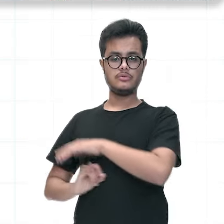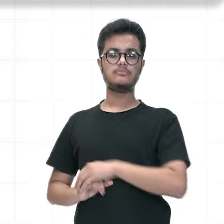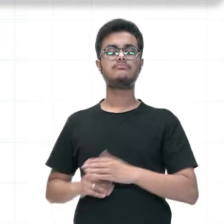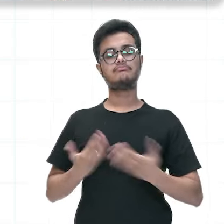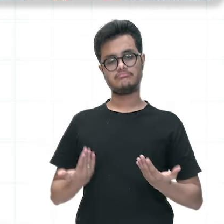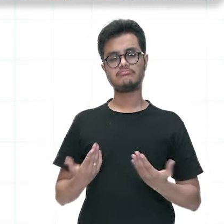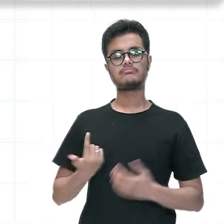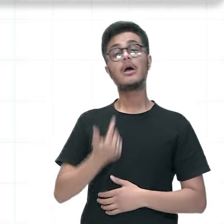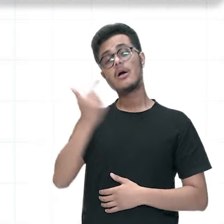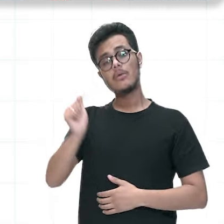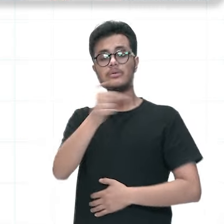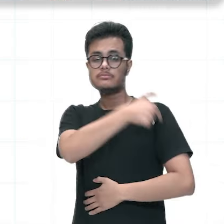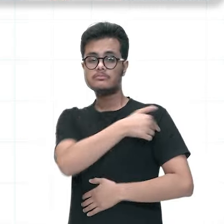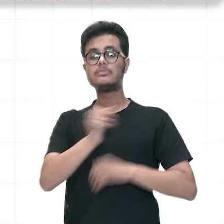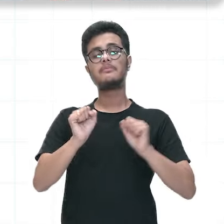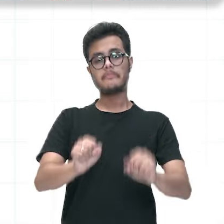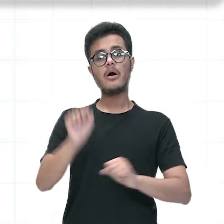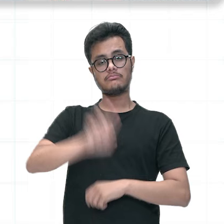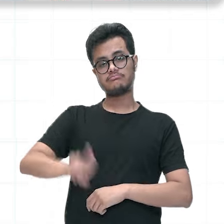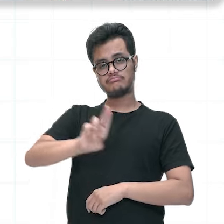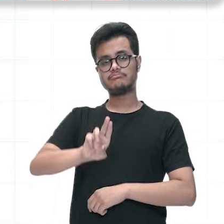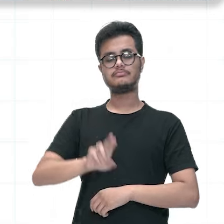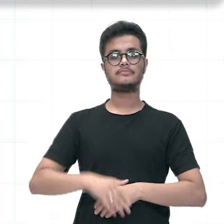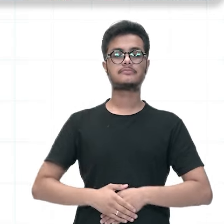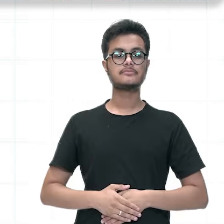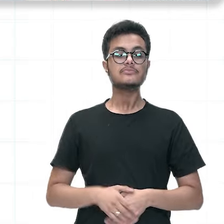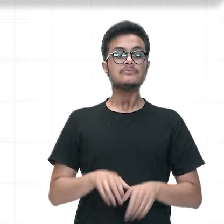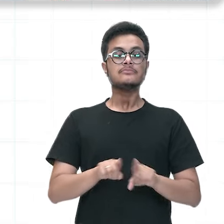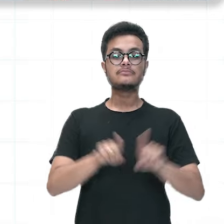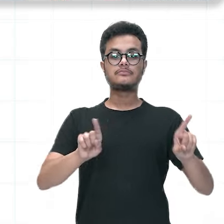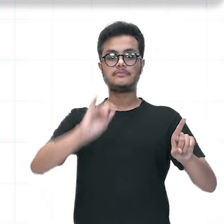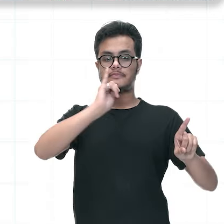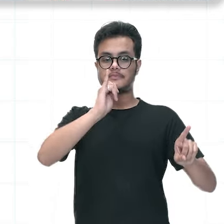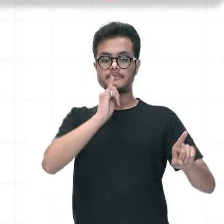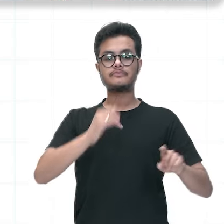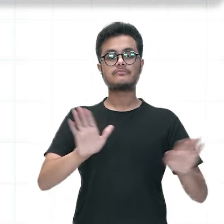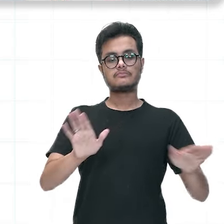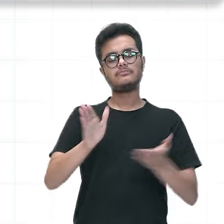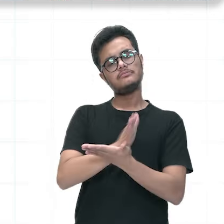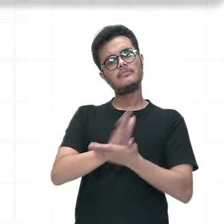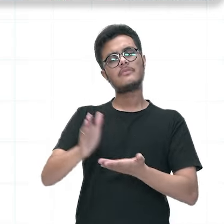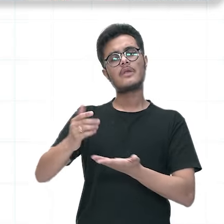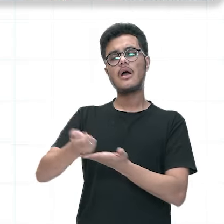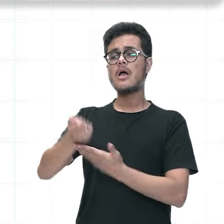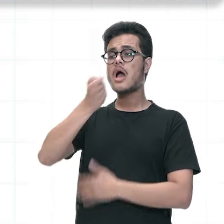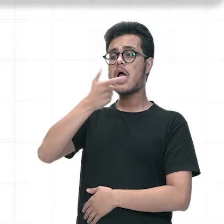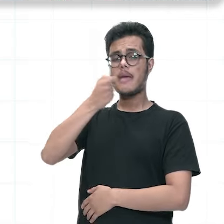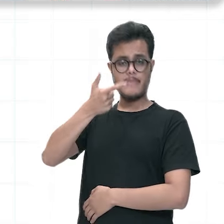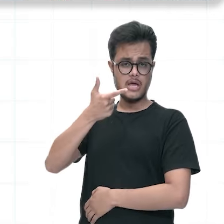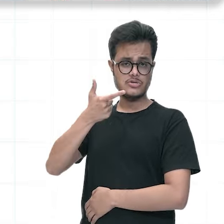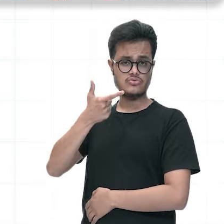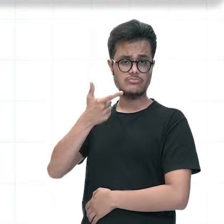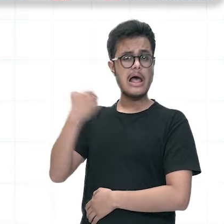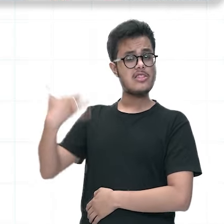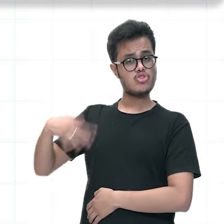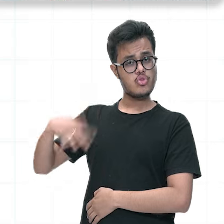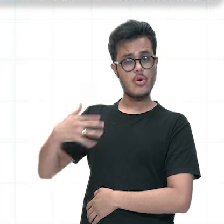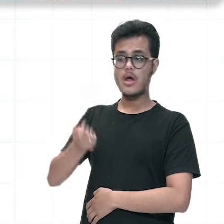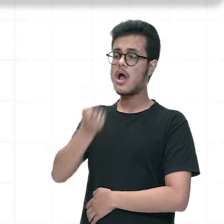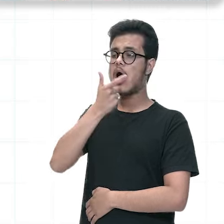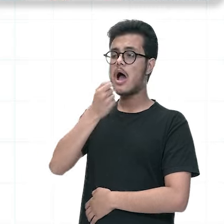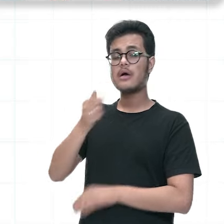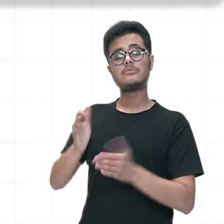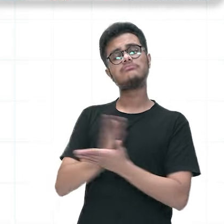é uma outra opção dessa vacina. Mas, no entanto, é possível também fazer uso de analgésicos e